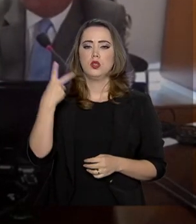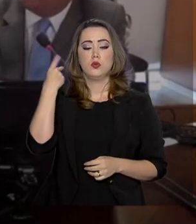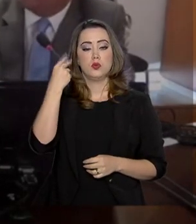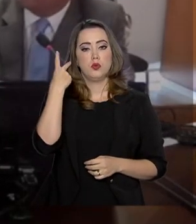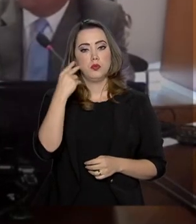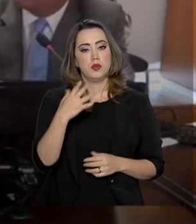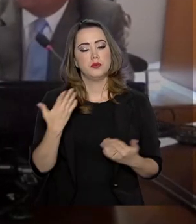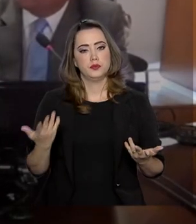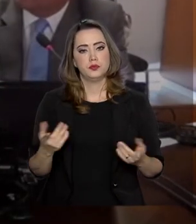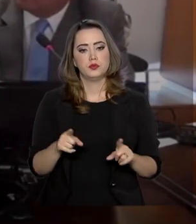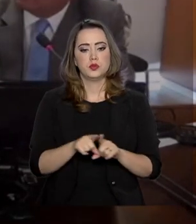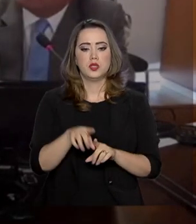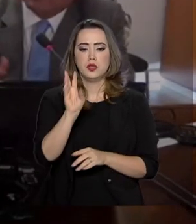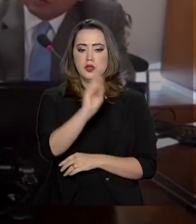E o